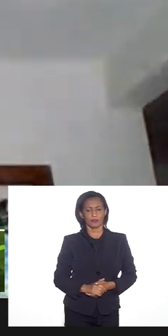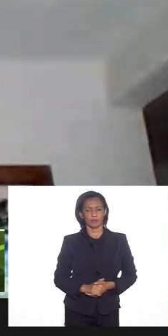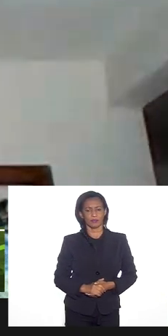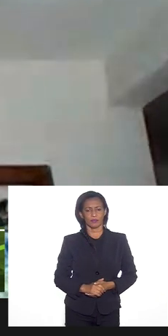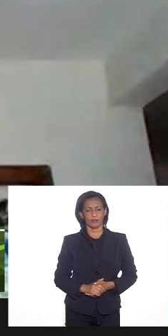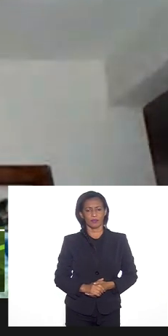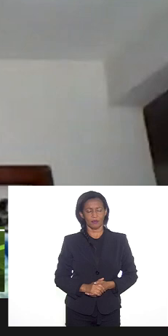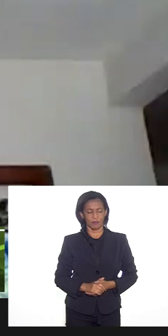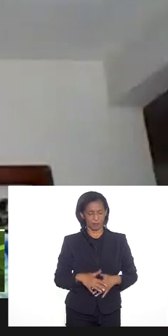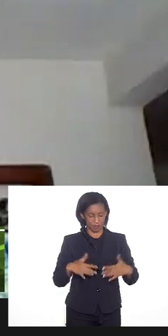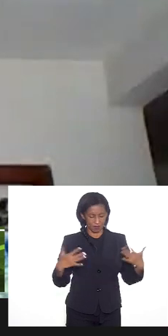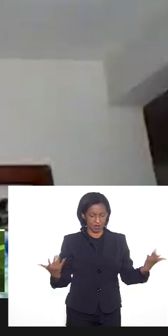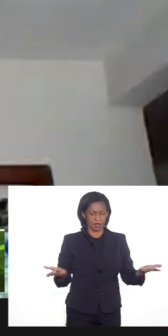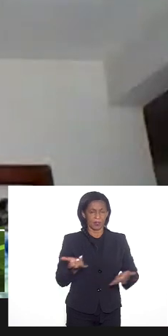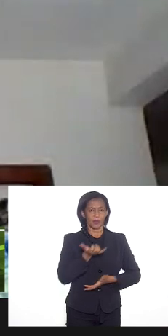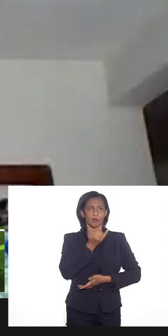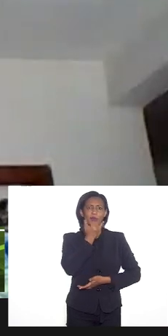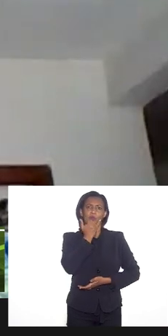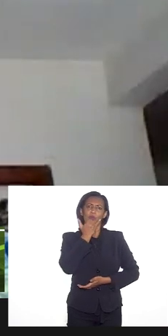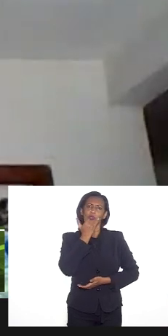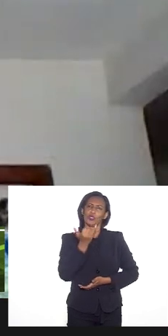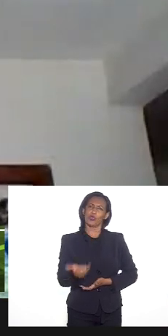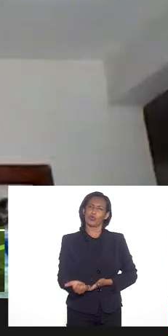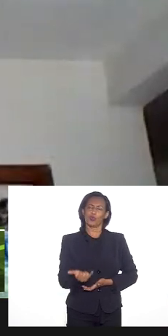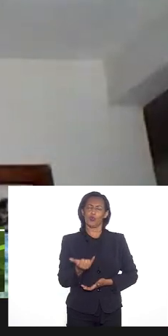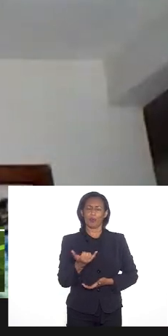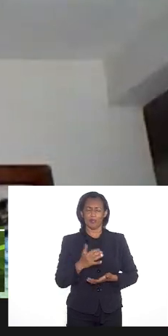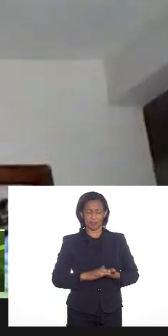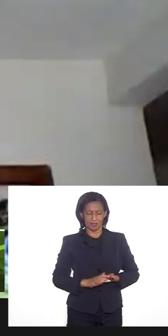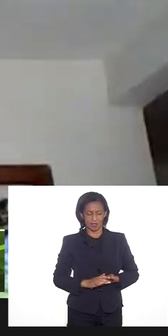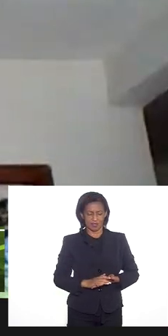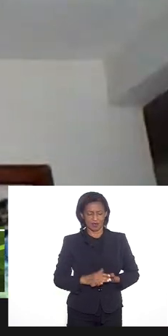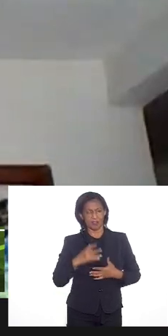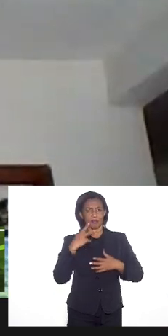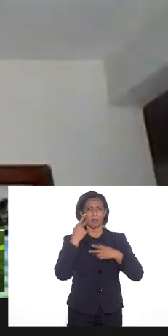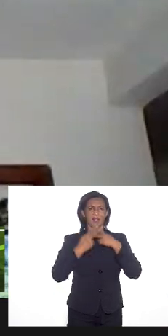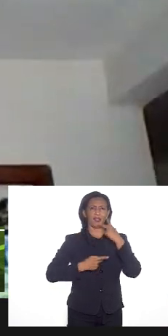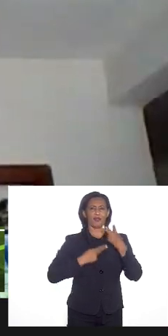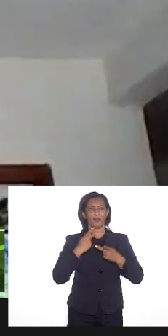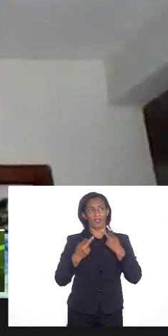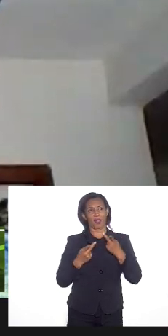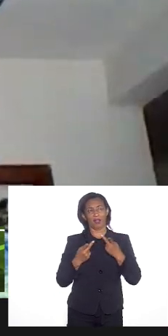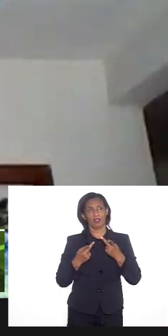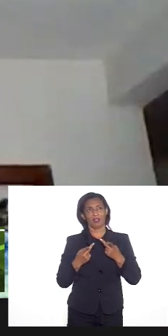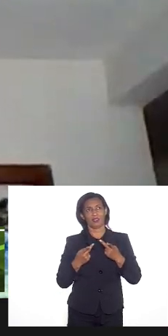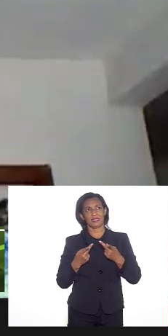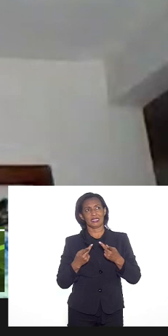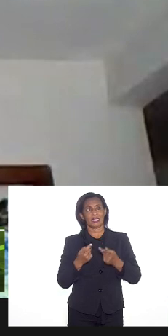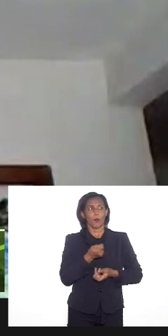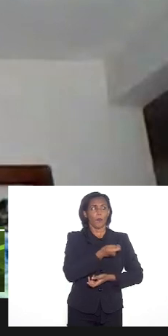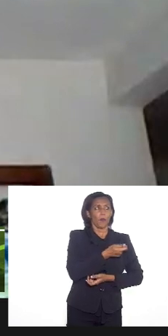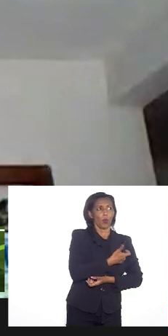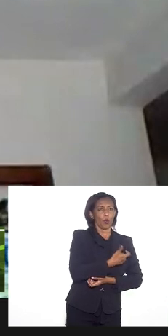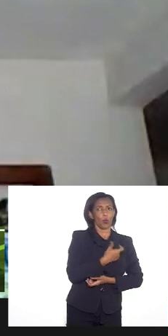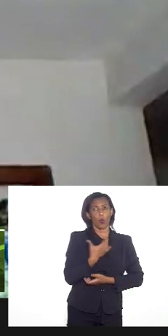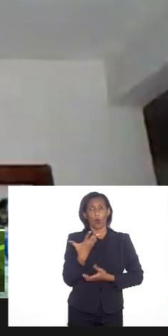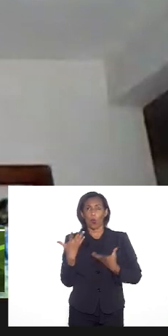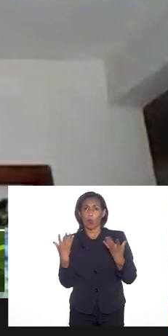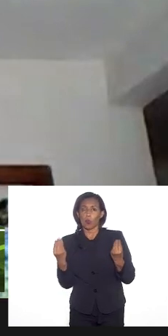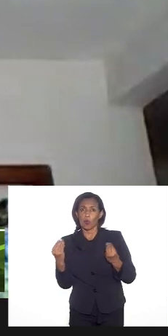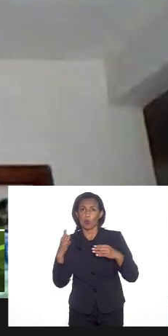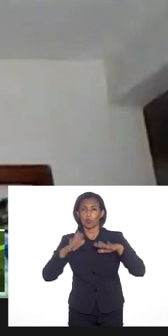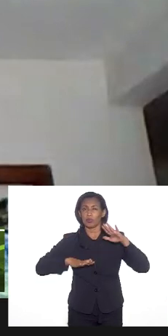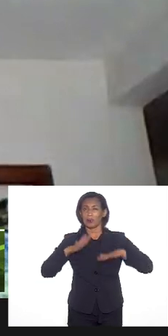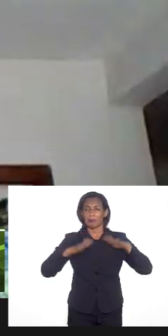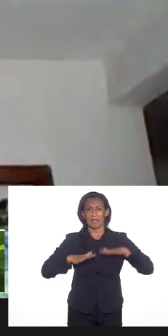senhores me desculpe se minha fala está sendo um pouco ou aliás ou muito aos olhares dos senhores e das senhoras de